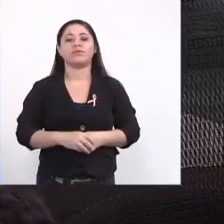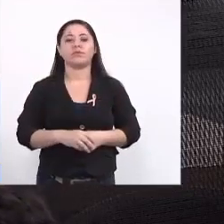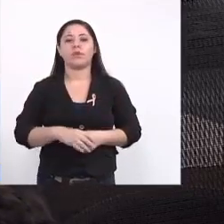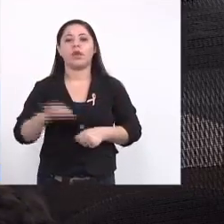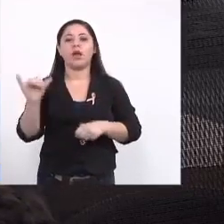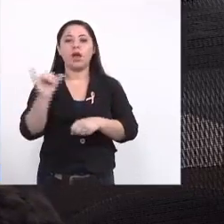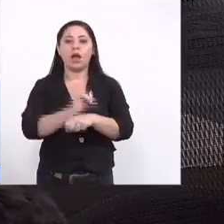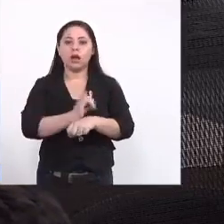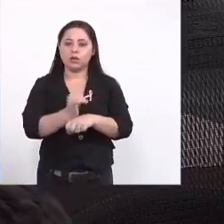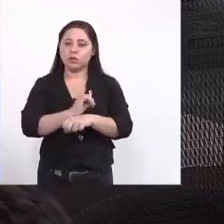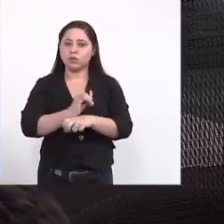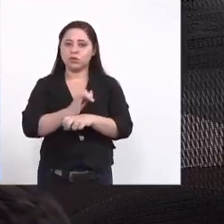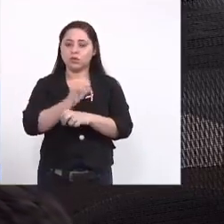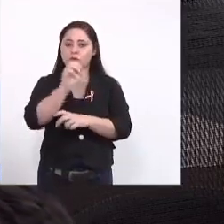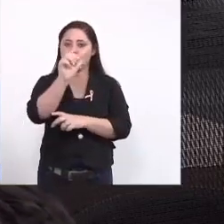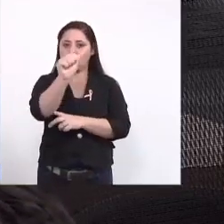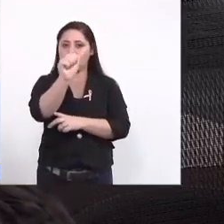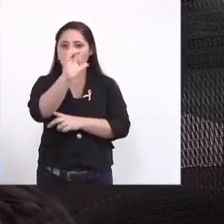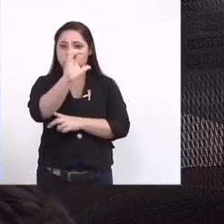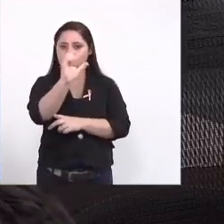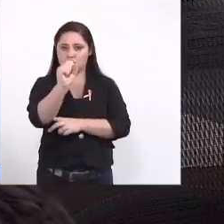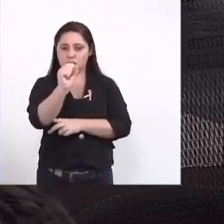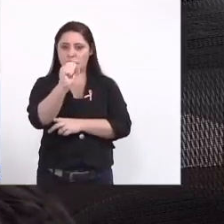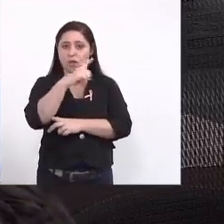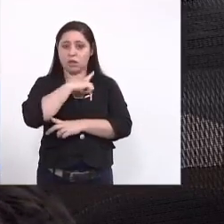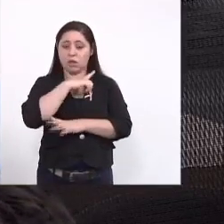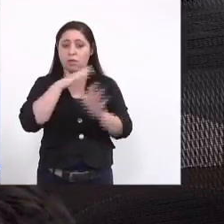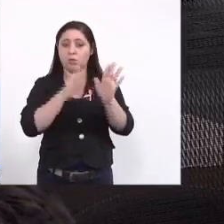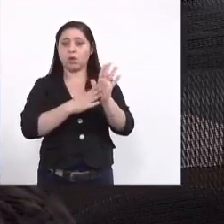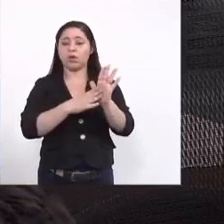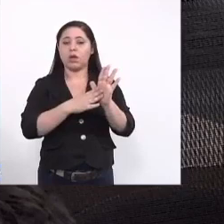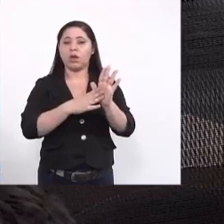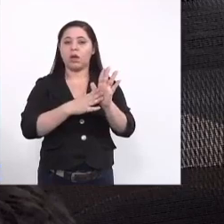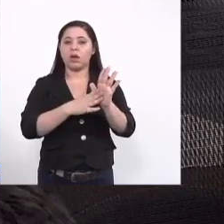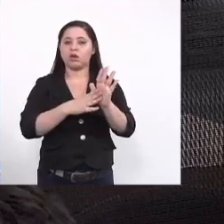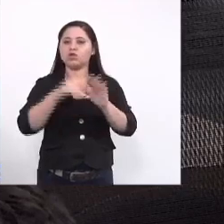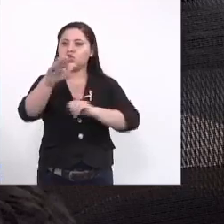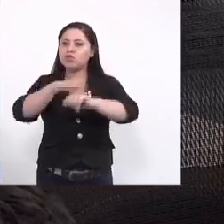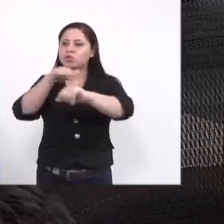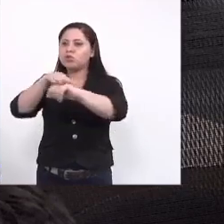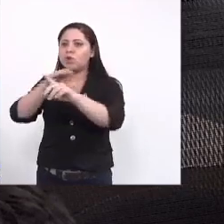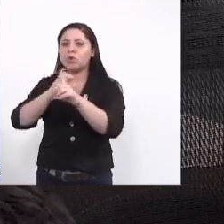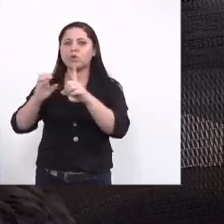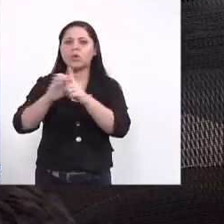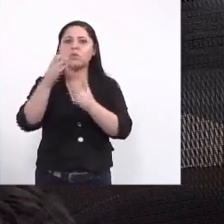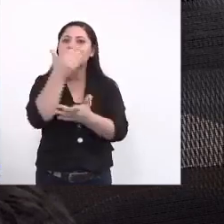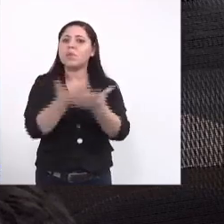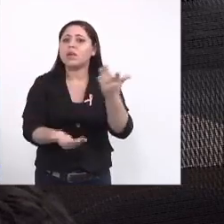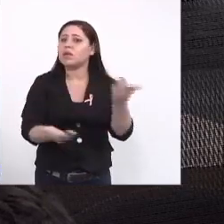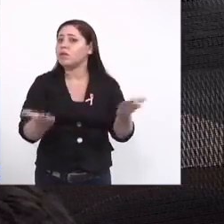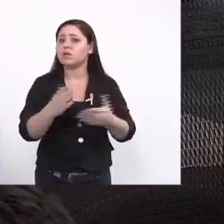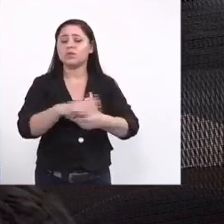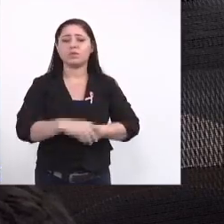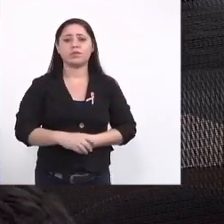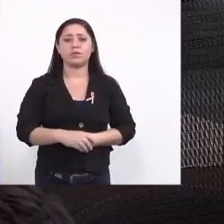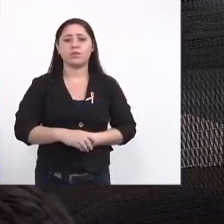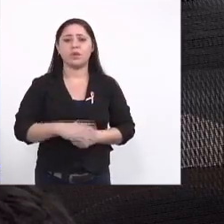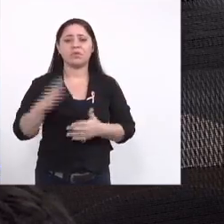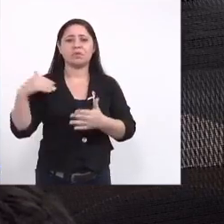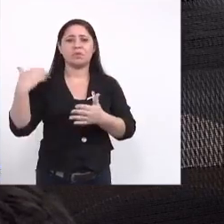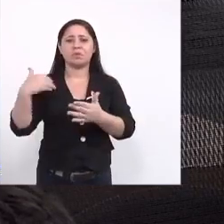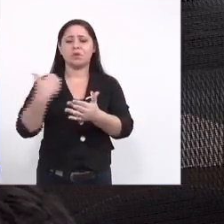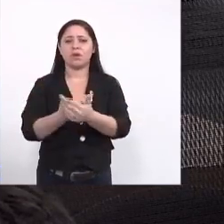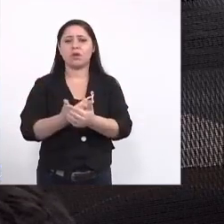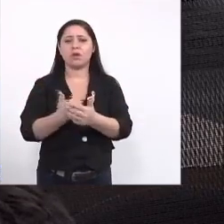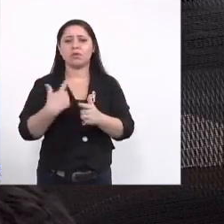ações o agente ele tem como função a mobilização da comunidade e se perdeu isso ao longo do